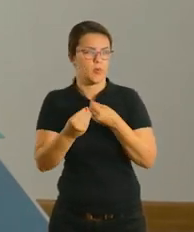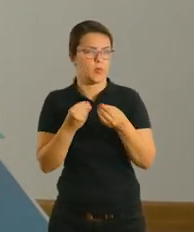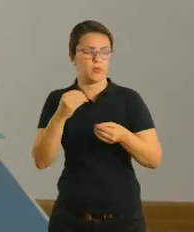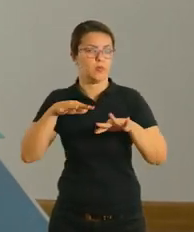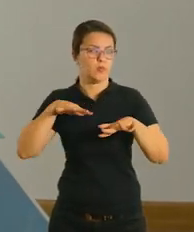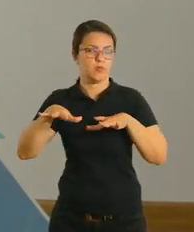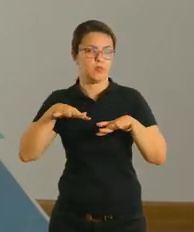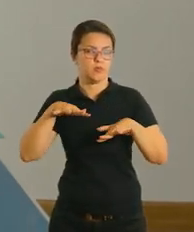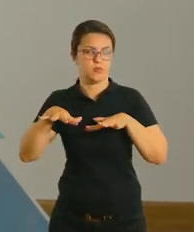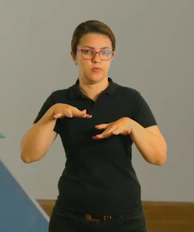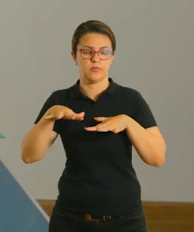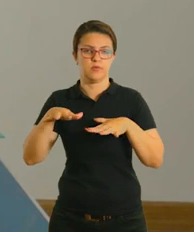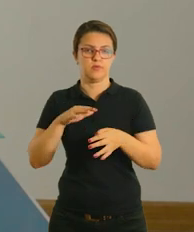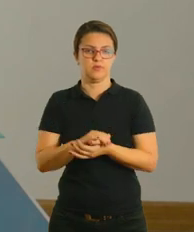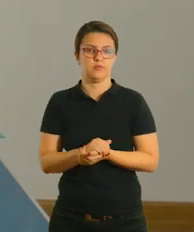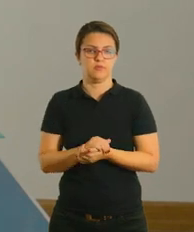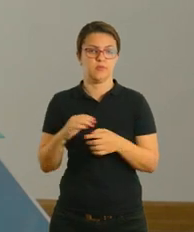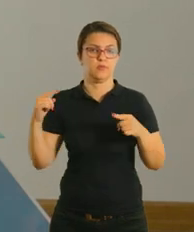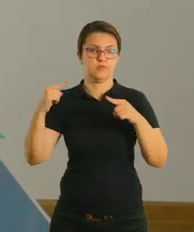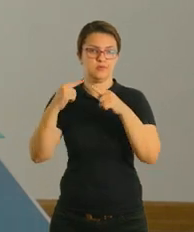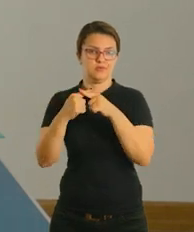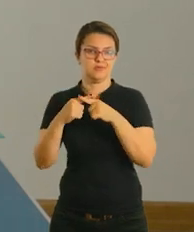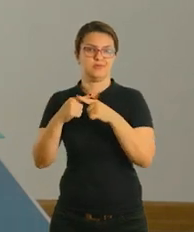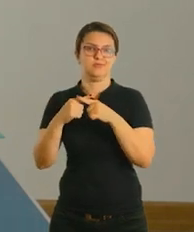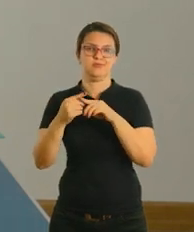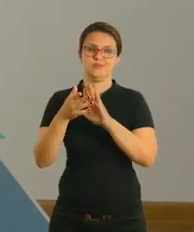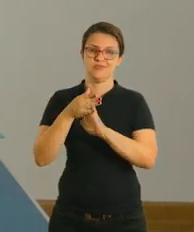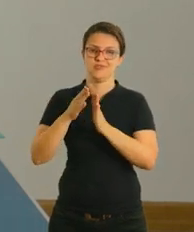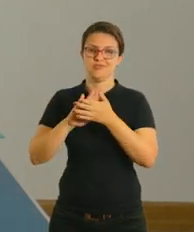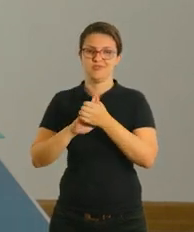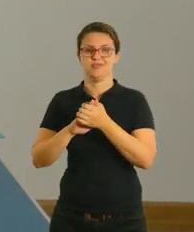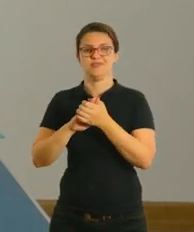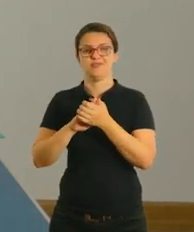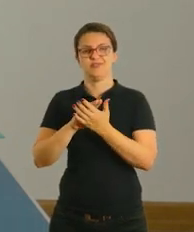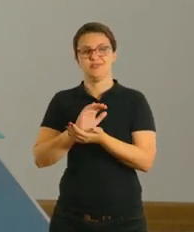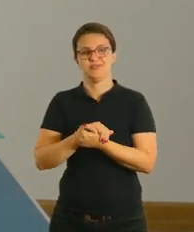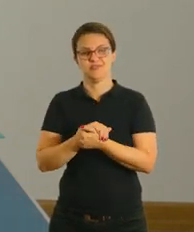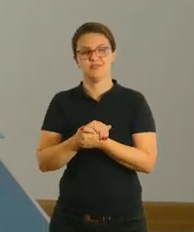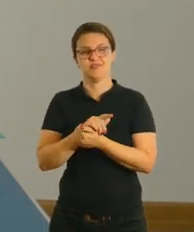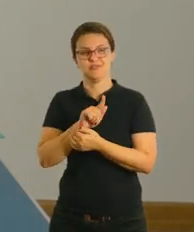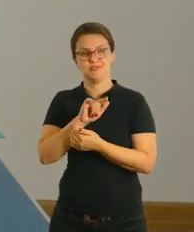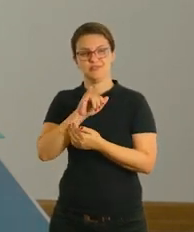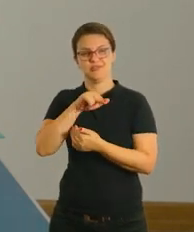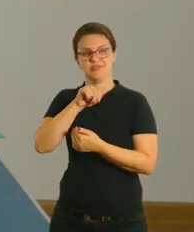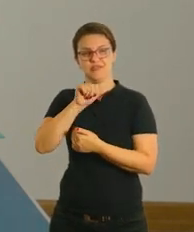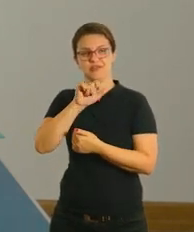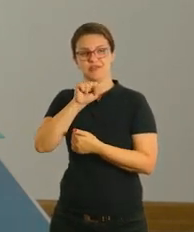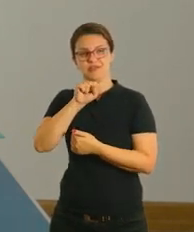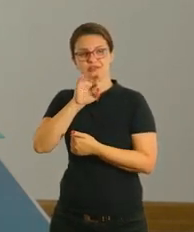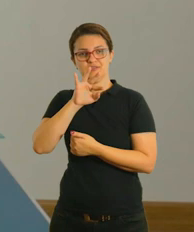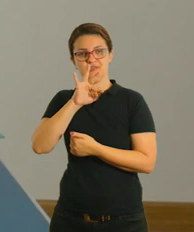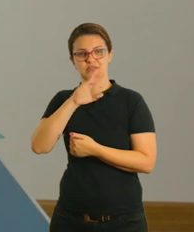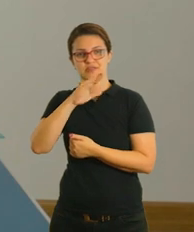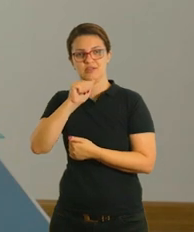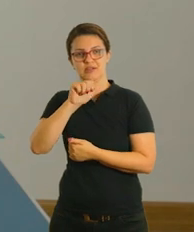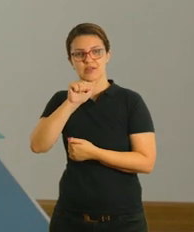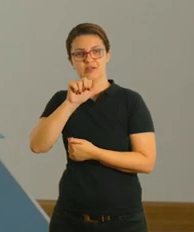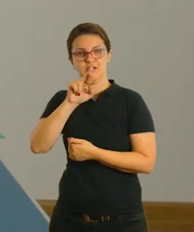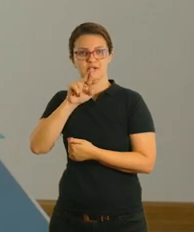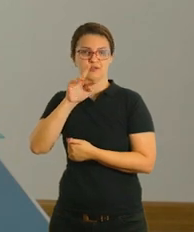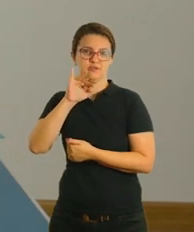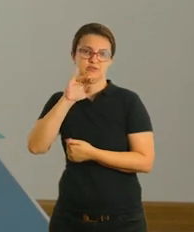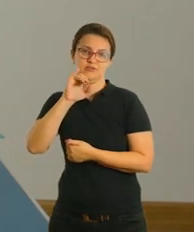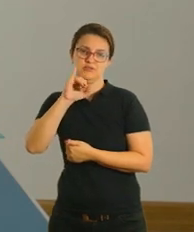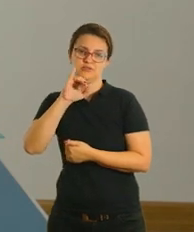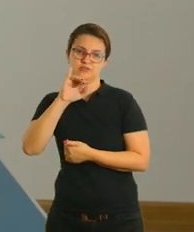que vai executar. E é assim que funciona em competição de ginástica artística, ginástica rítmica, os ginastas, ele apresenta a posição que vai